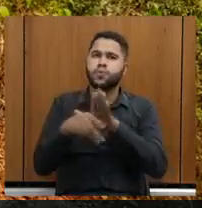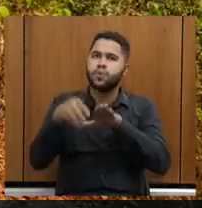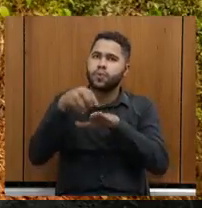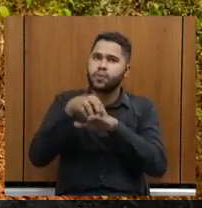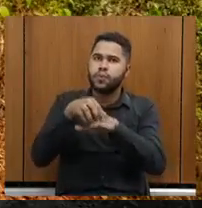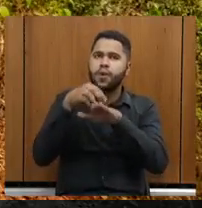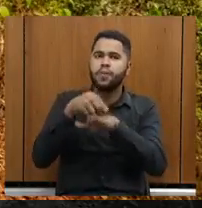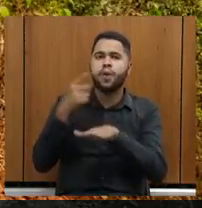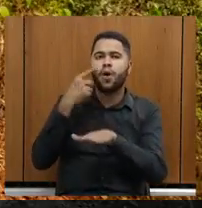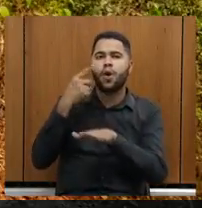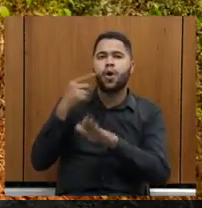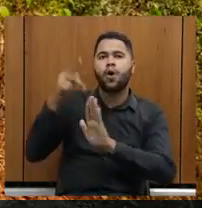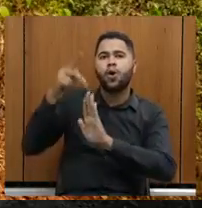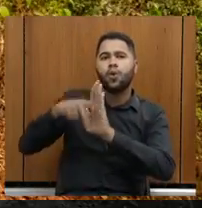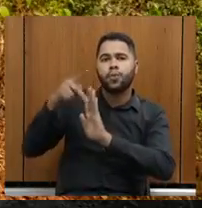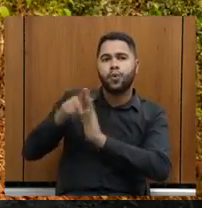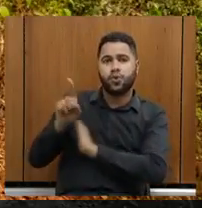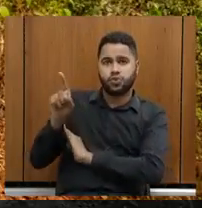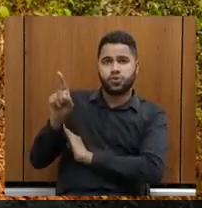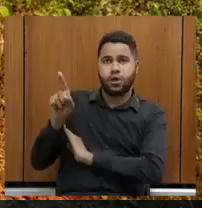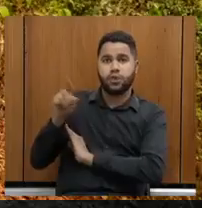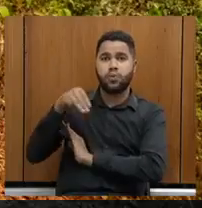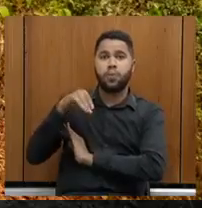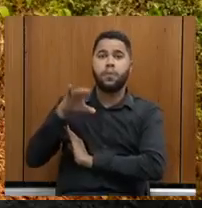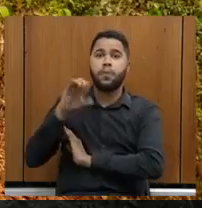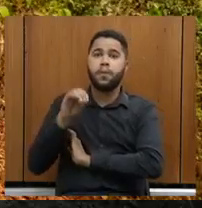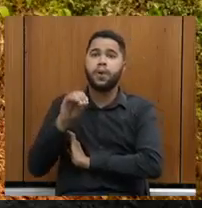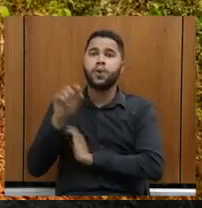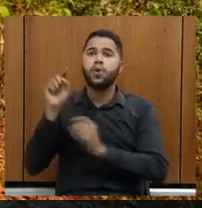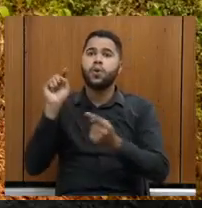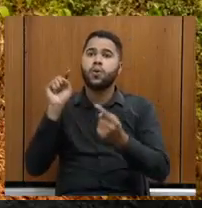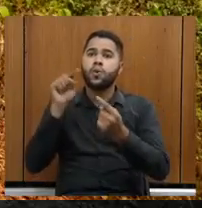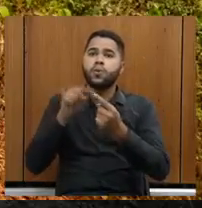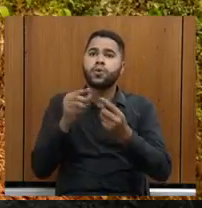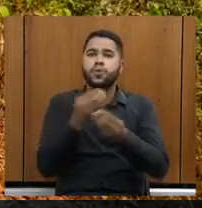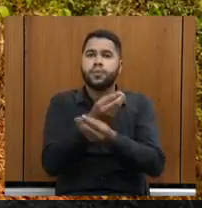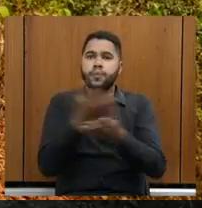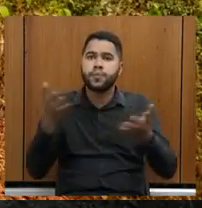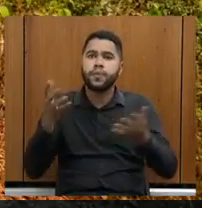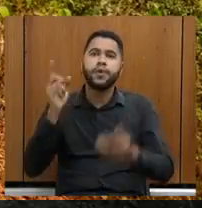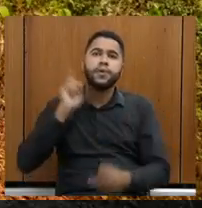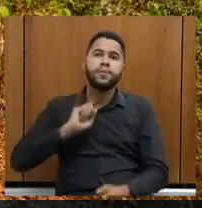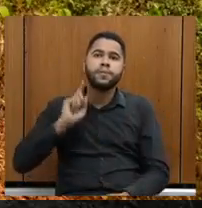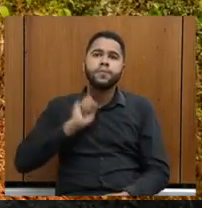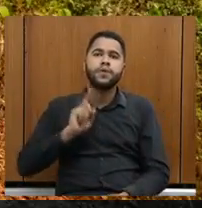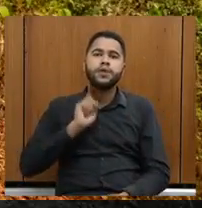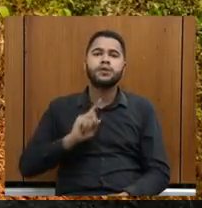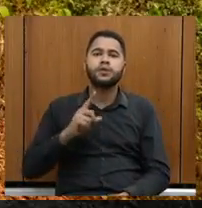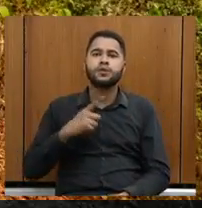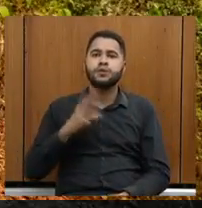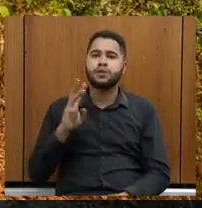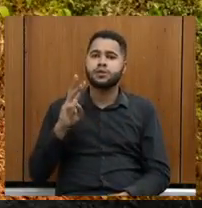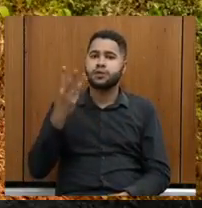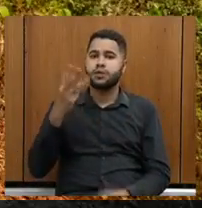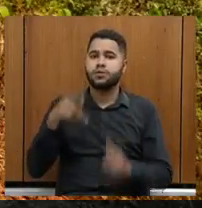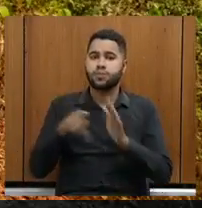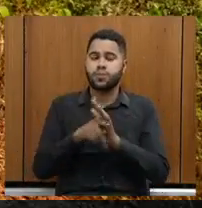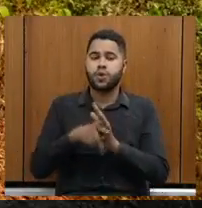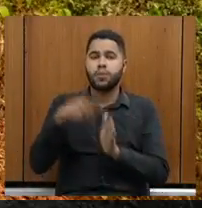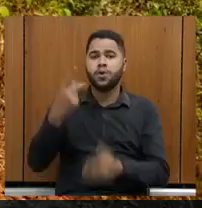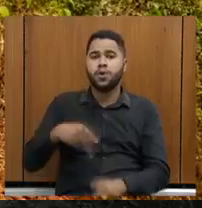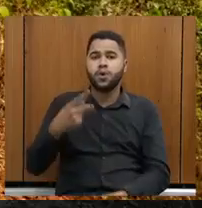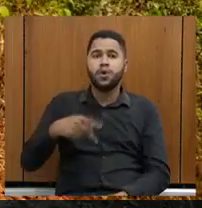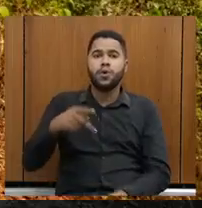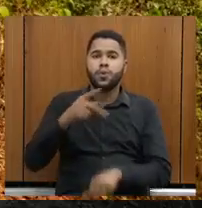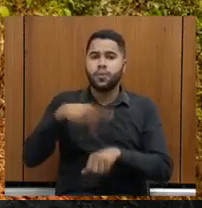projeto nosso que foi lançado em maio. O objetivo é posicionar Minas Gerais entre os três destinos do país. Nós